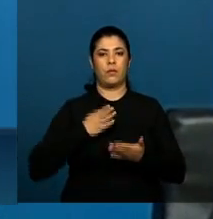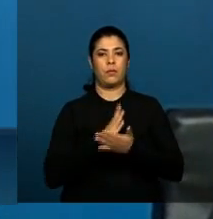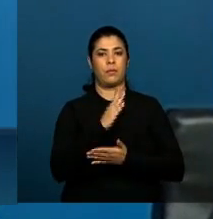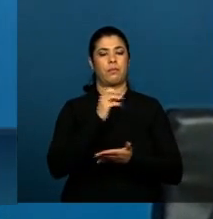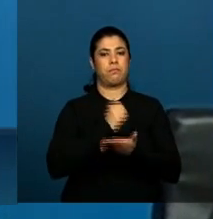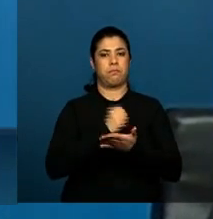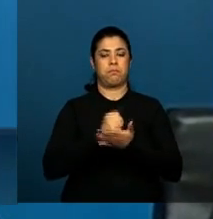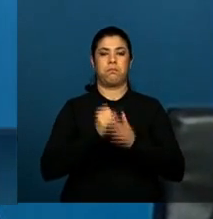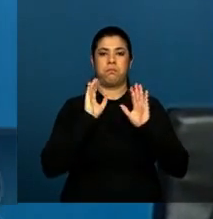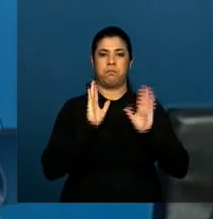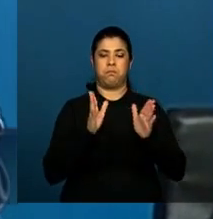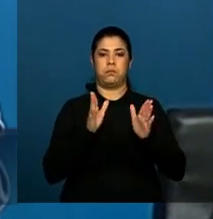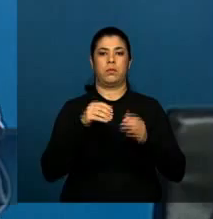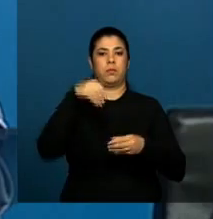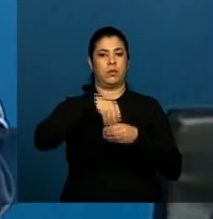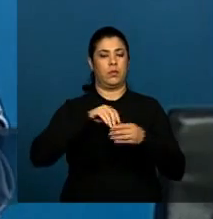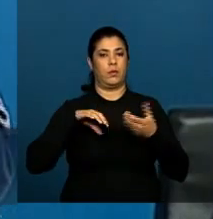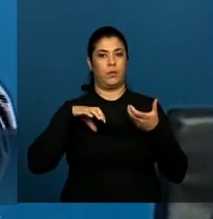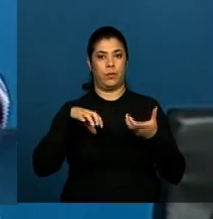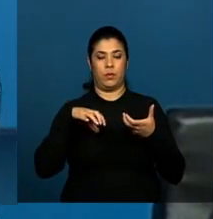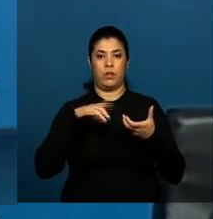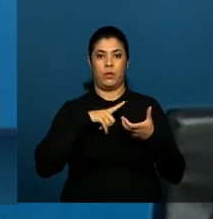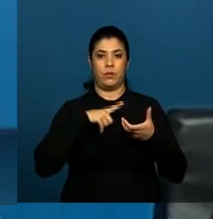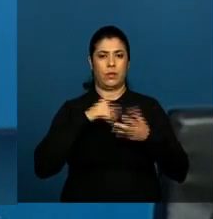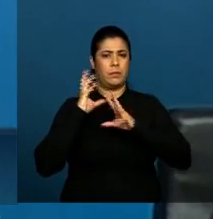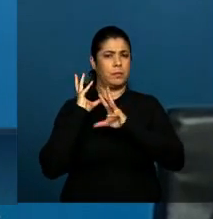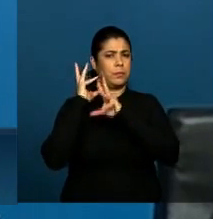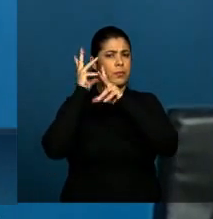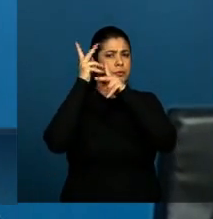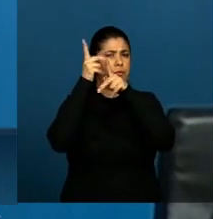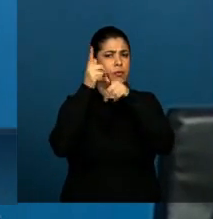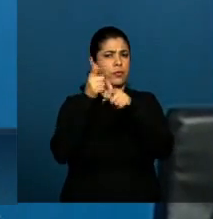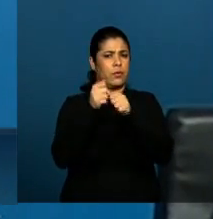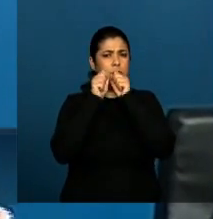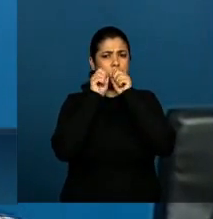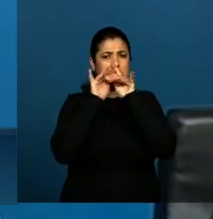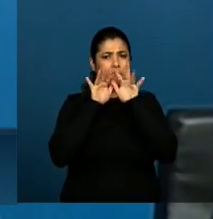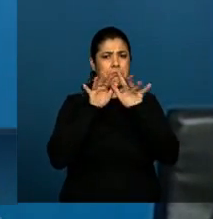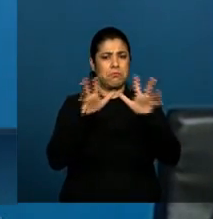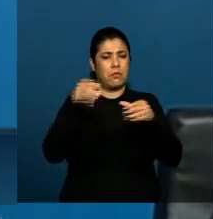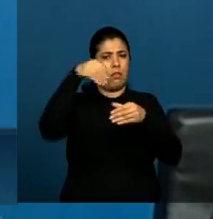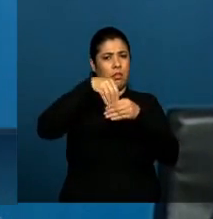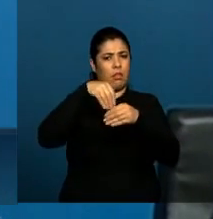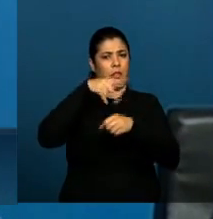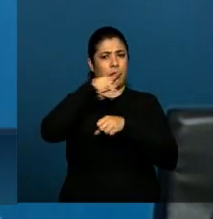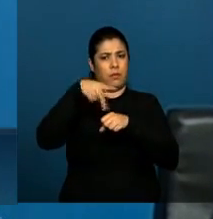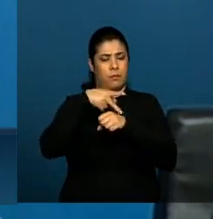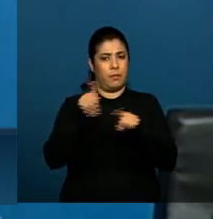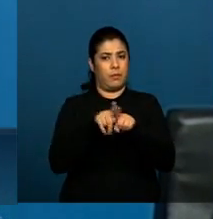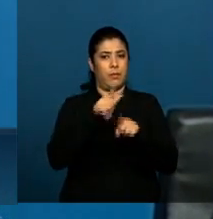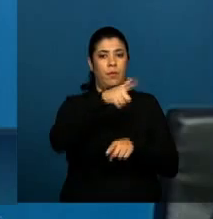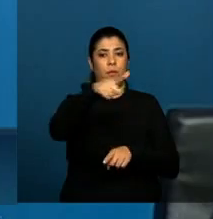isso trouxe uma repercussão não só em âmbito nacional, mas internacional.